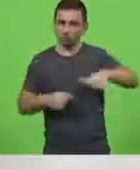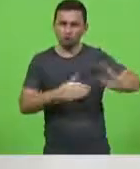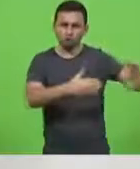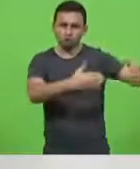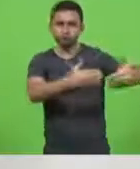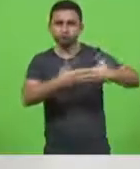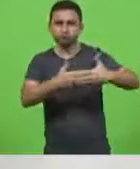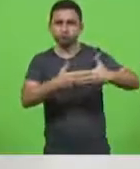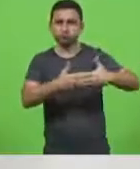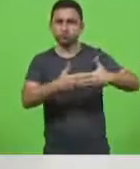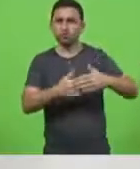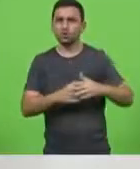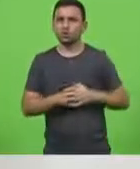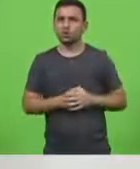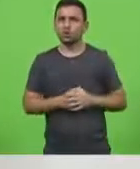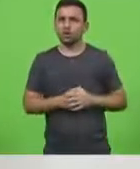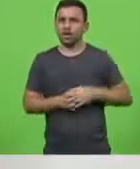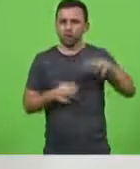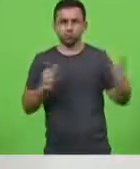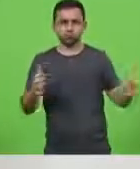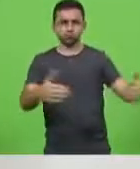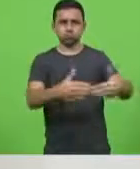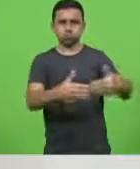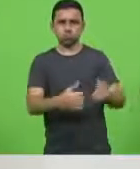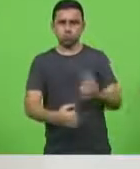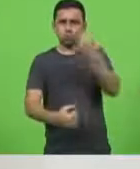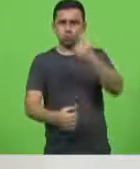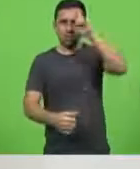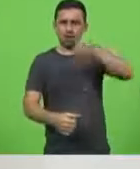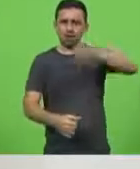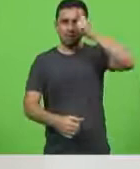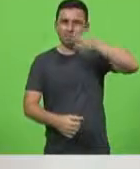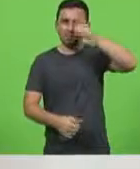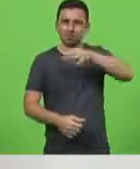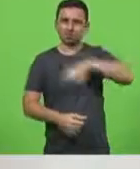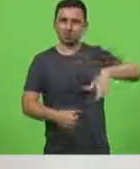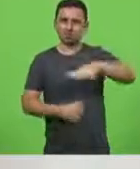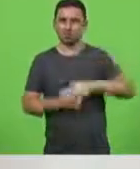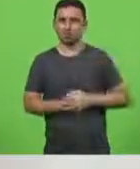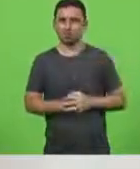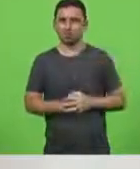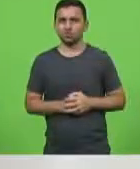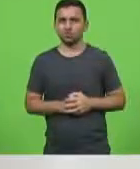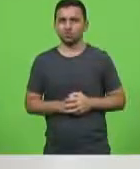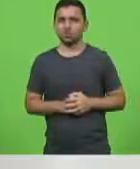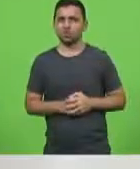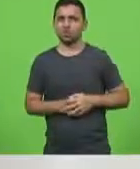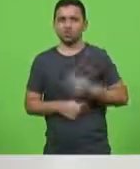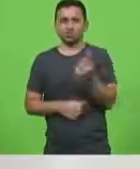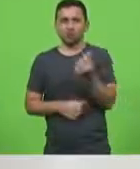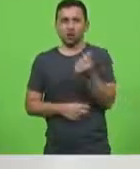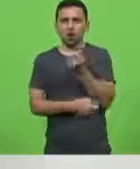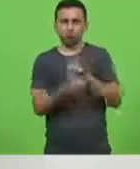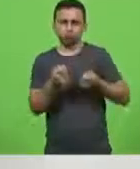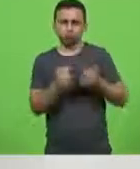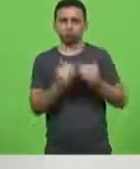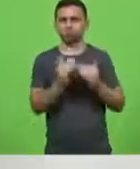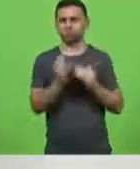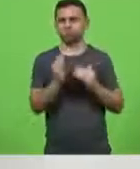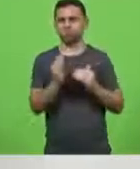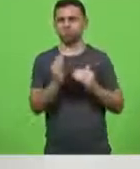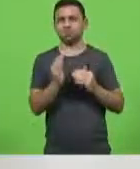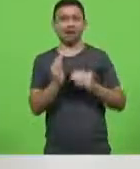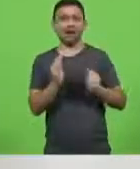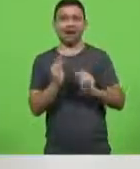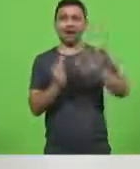cultivar um oligopólio em Santa Catarina que faz com que os nossos preços sejam mais altos que a nossa